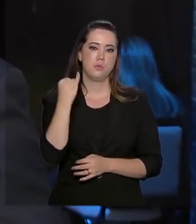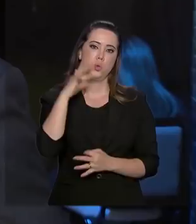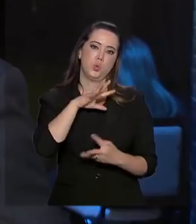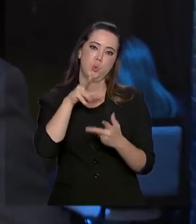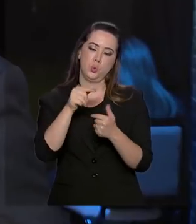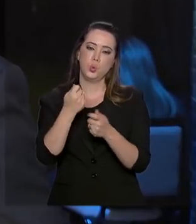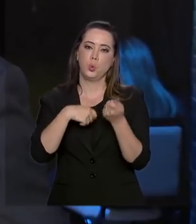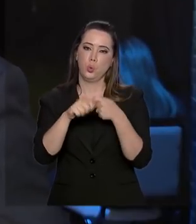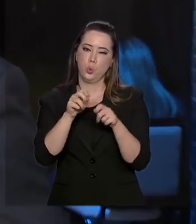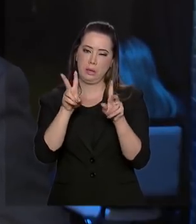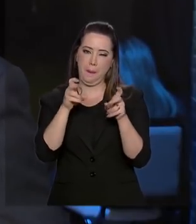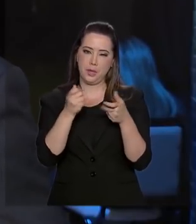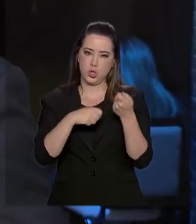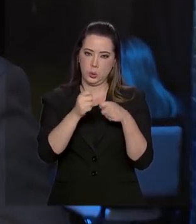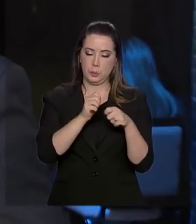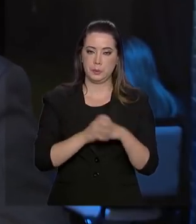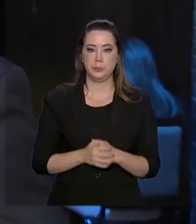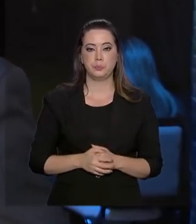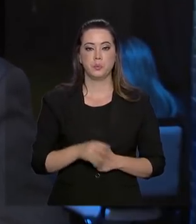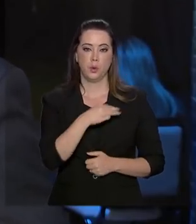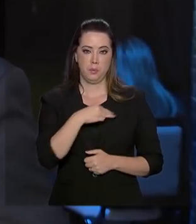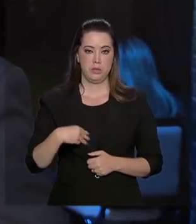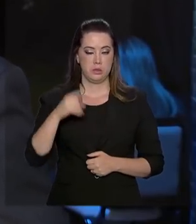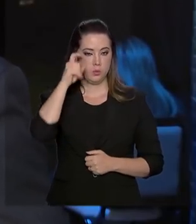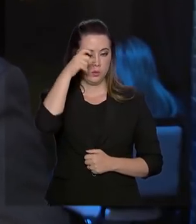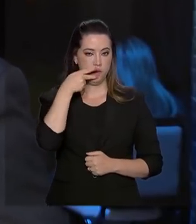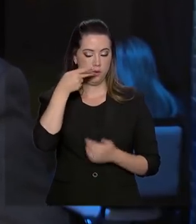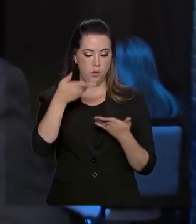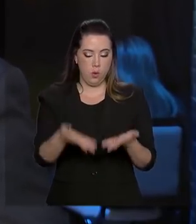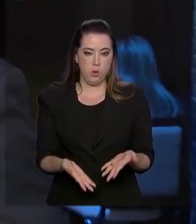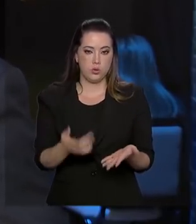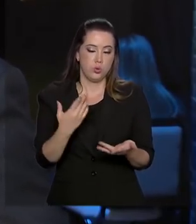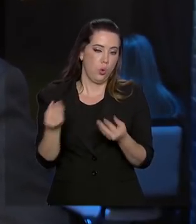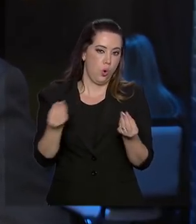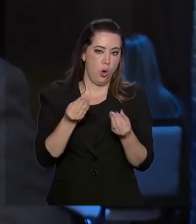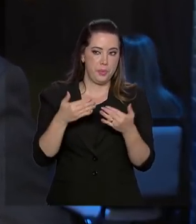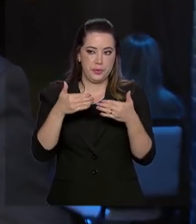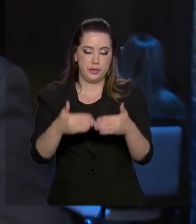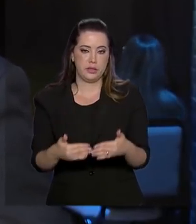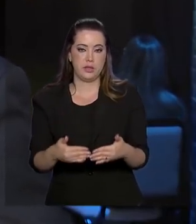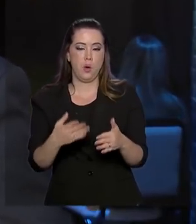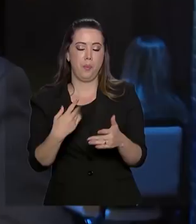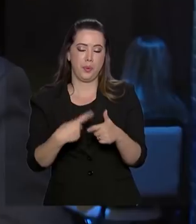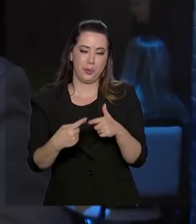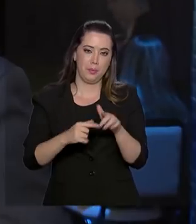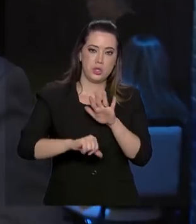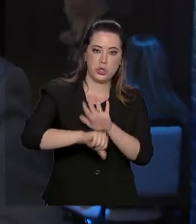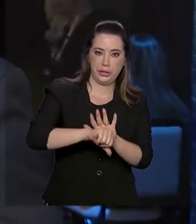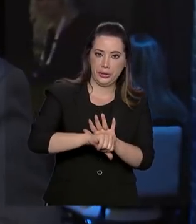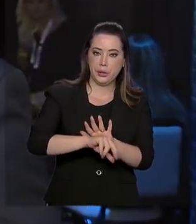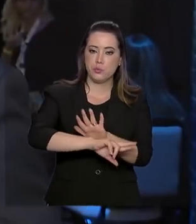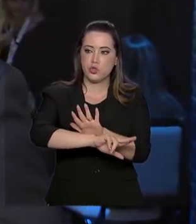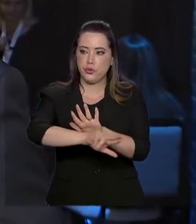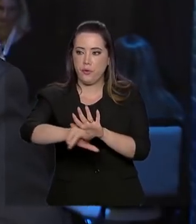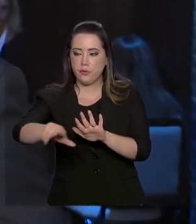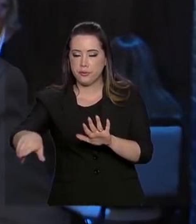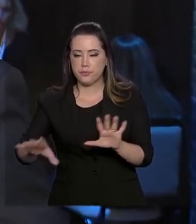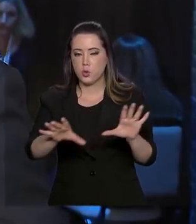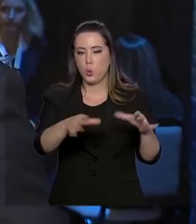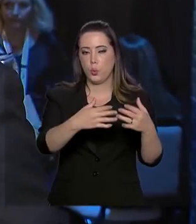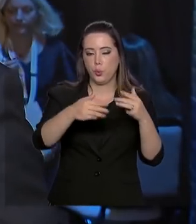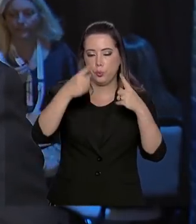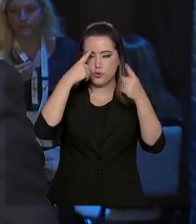O ministro destacou as políticas de enfrentamento à criminalidade violenta e ao crime organizado, principalmente